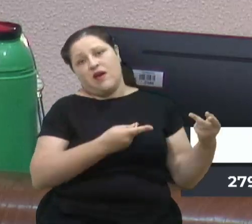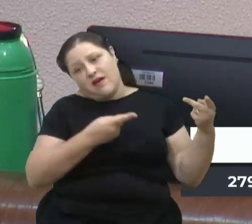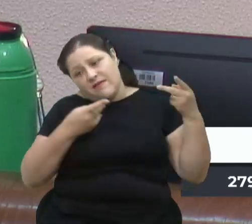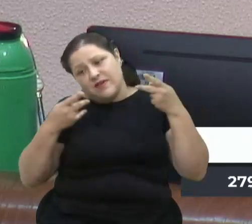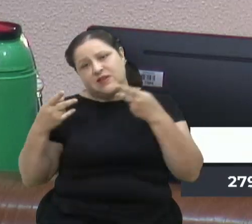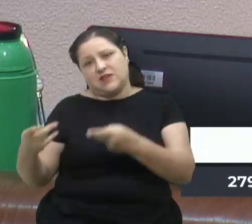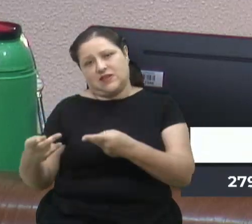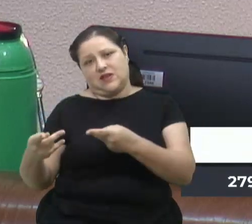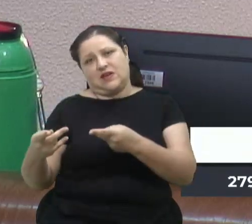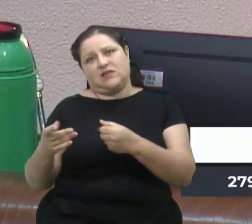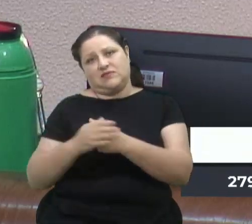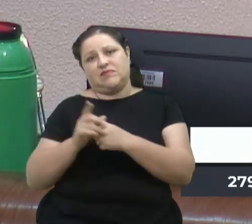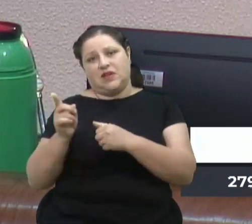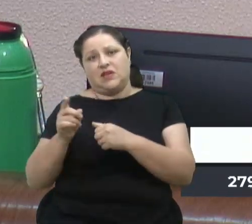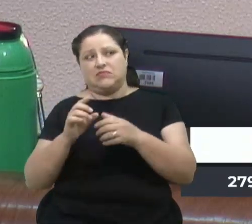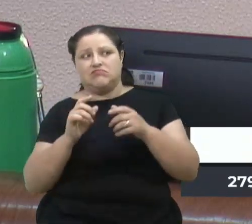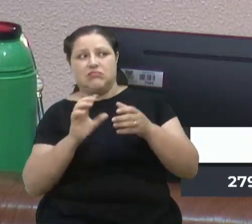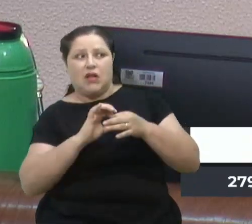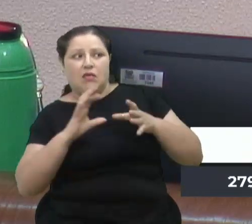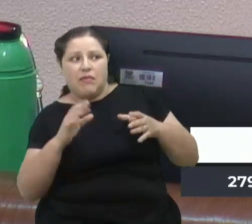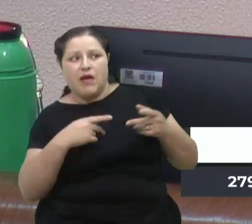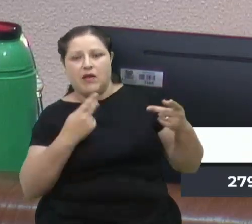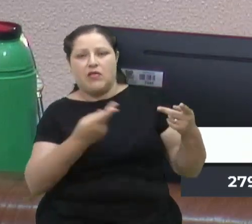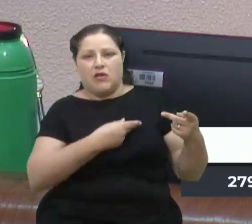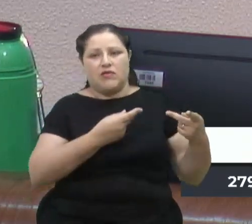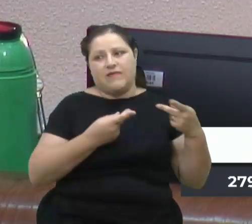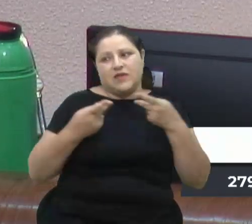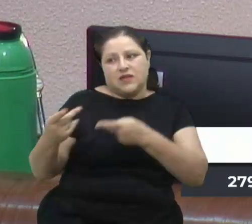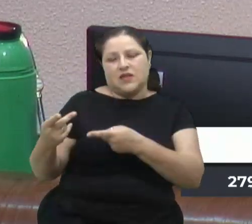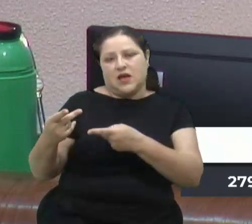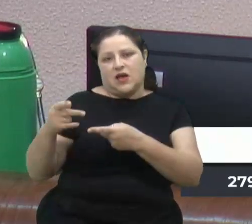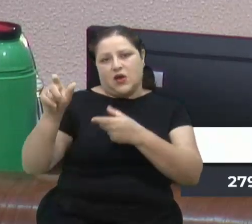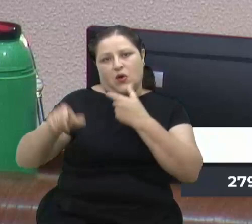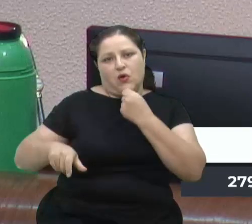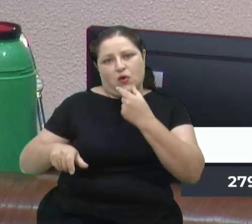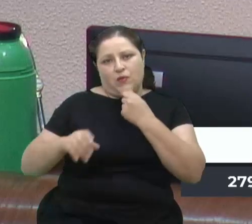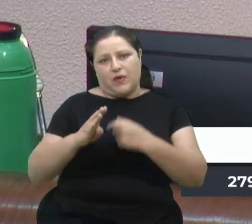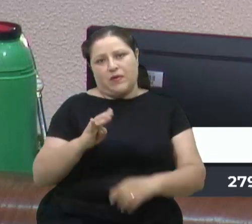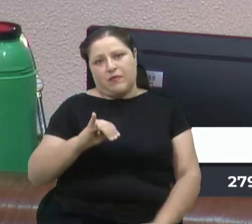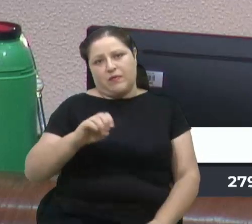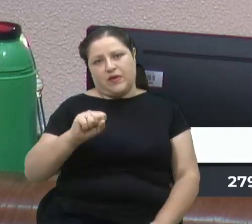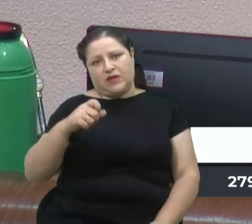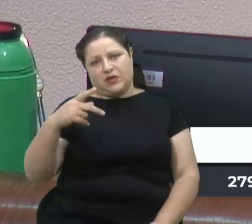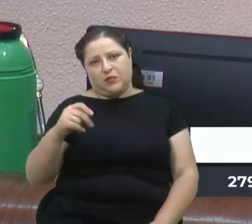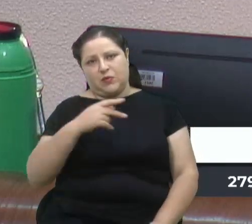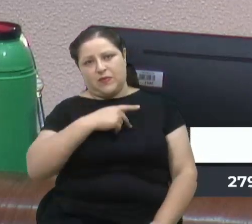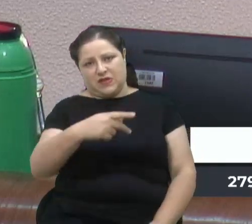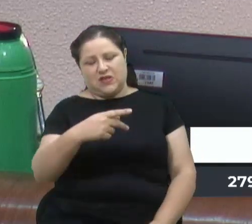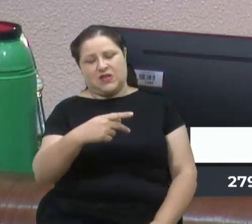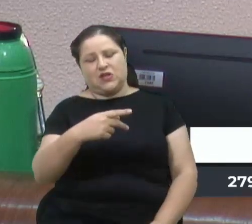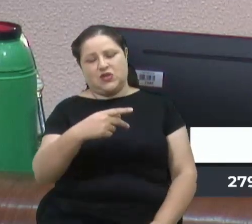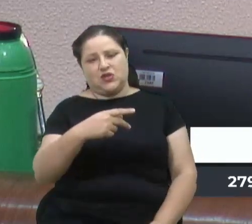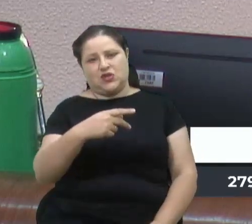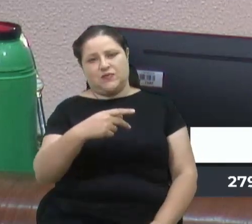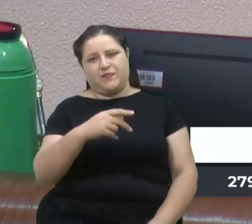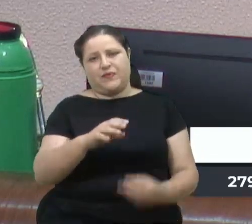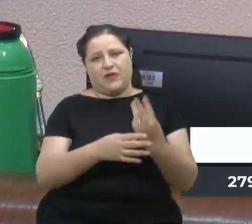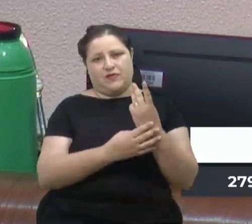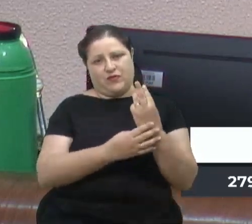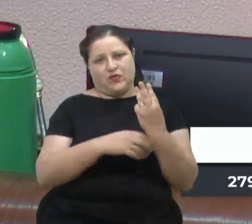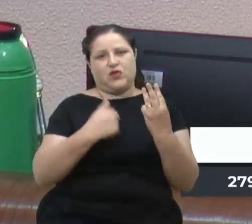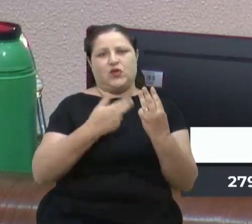na medida que ele proporcionar essa possibilidade, com o bispo, presidente da FUCS, para a gente discutir e falar sobre